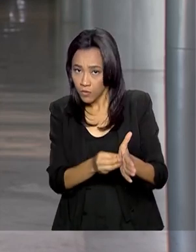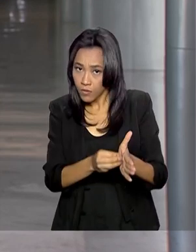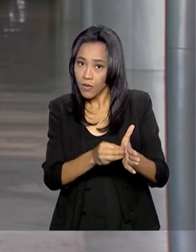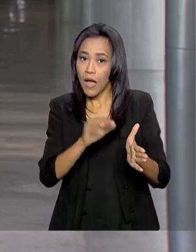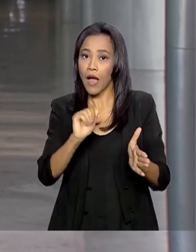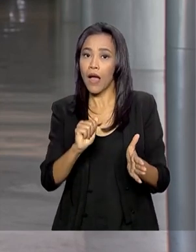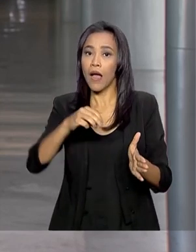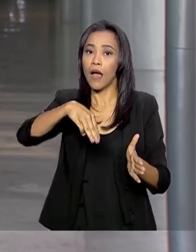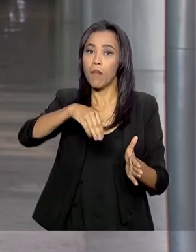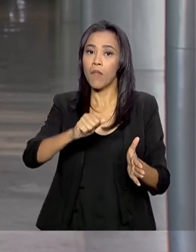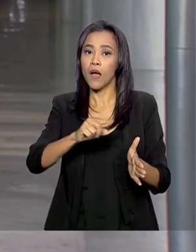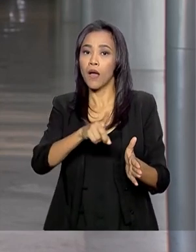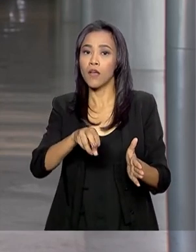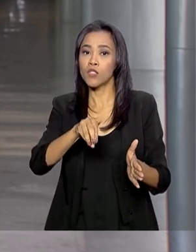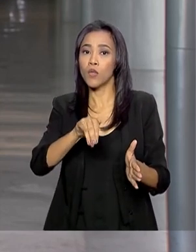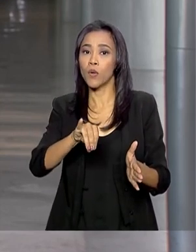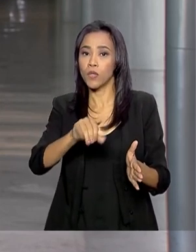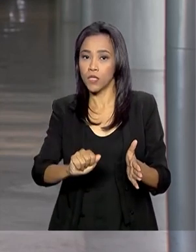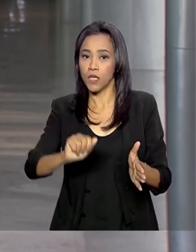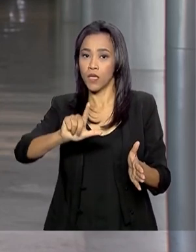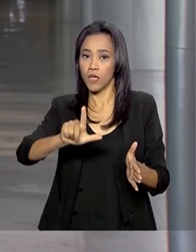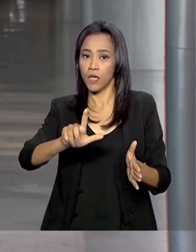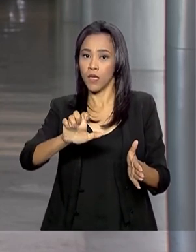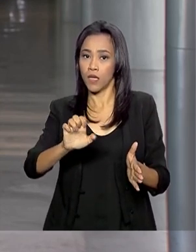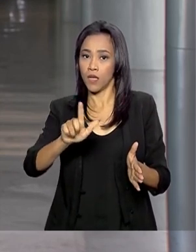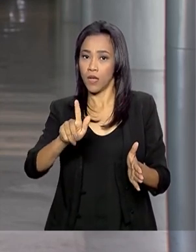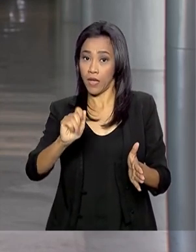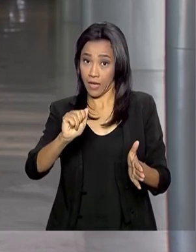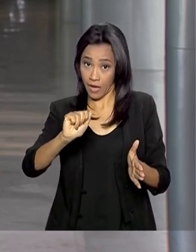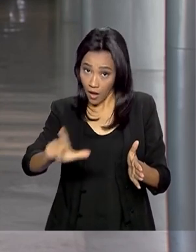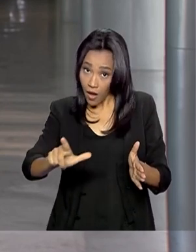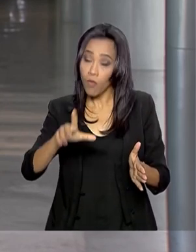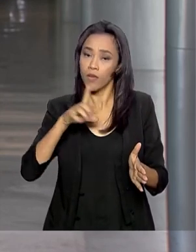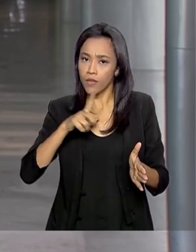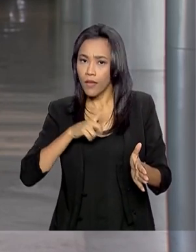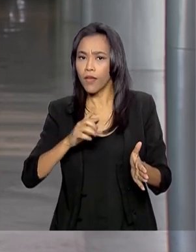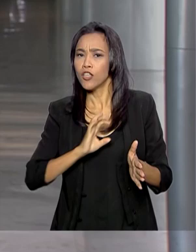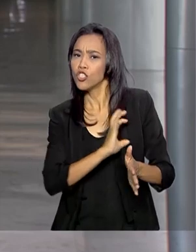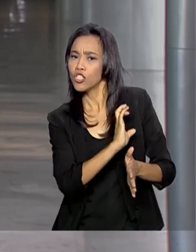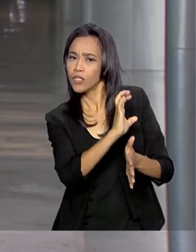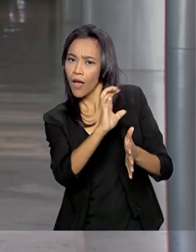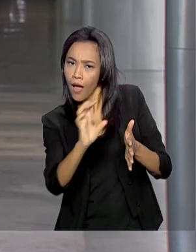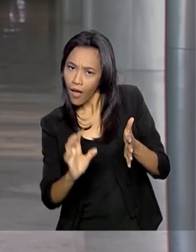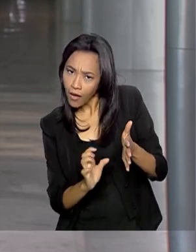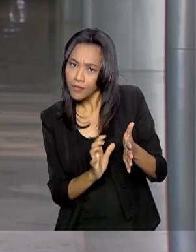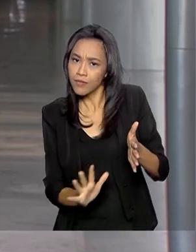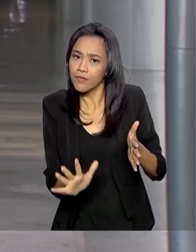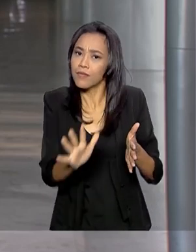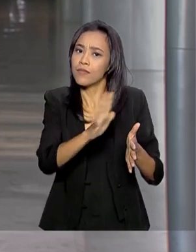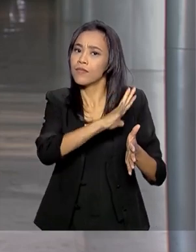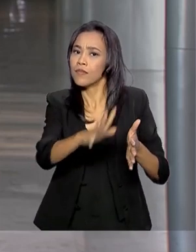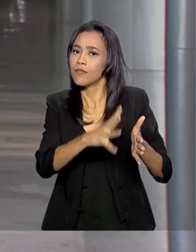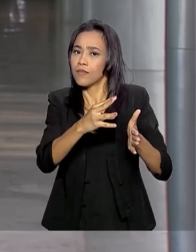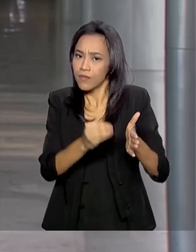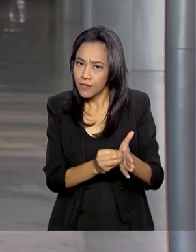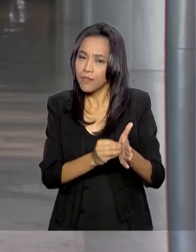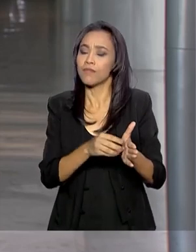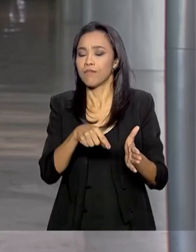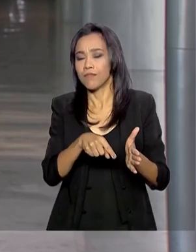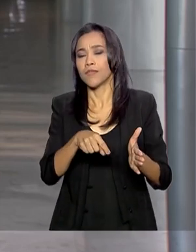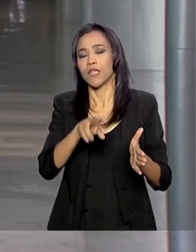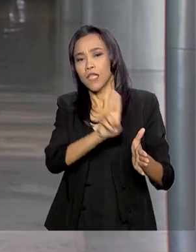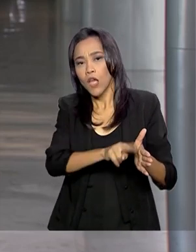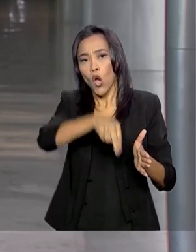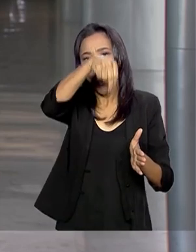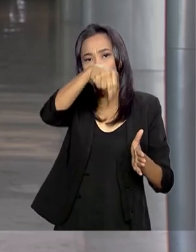região que compõe, que é composta por estados onde há presença de floresta amazônica, ou seja, são todos os estados da região